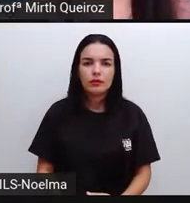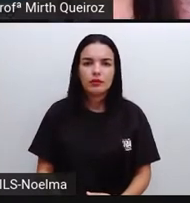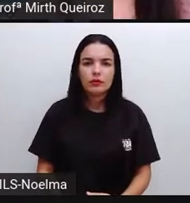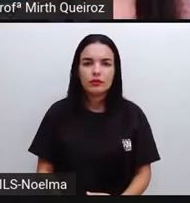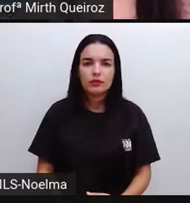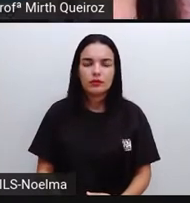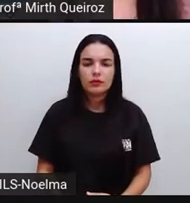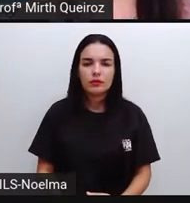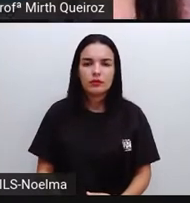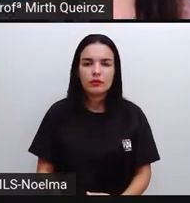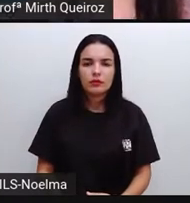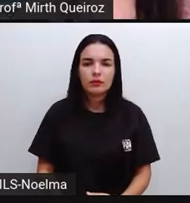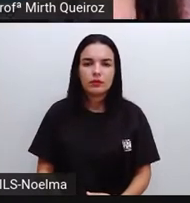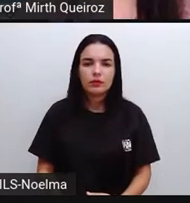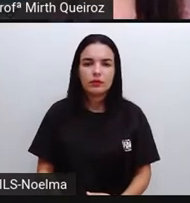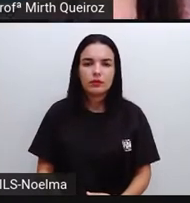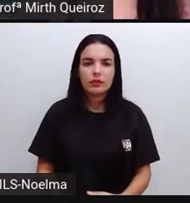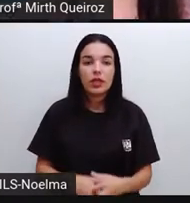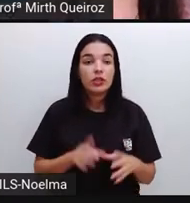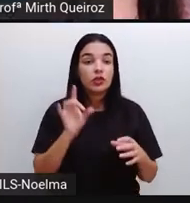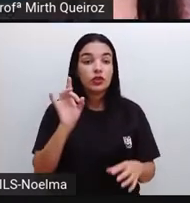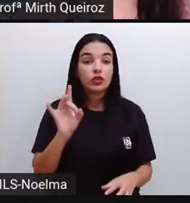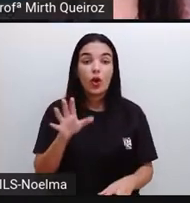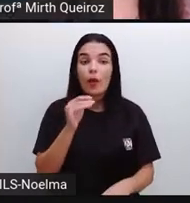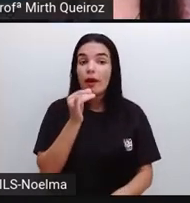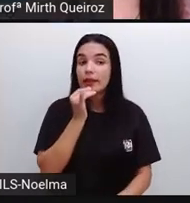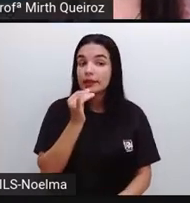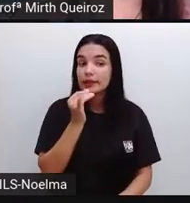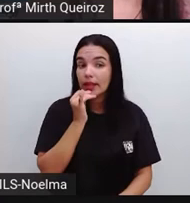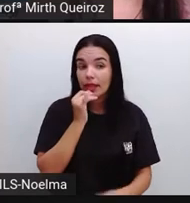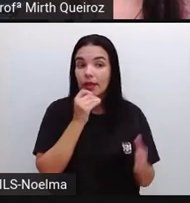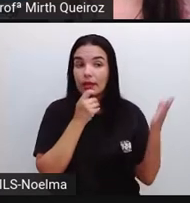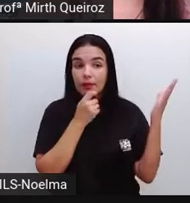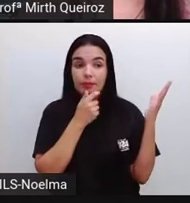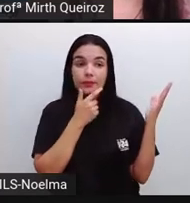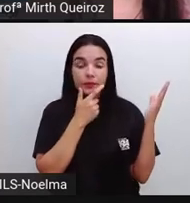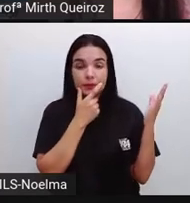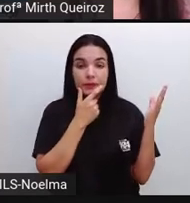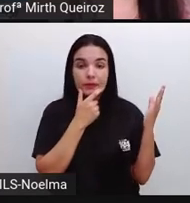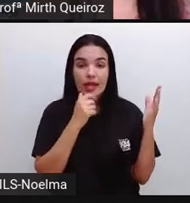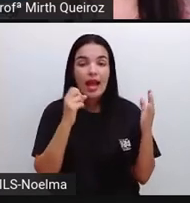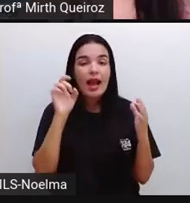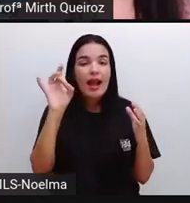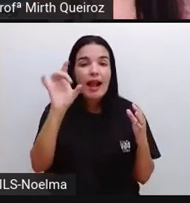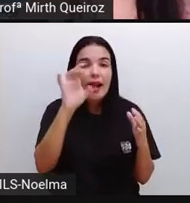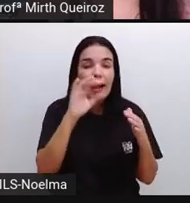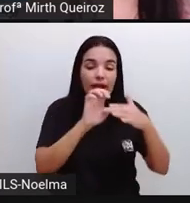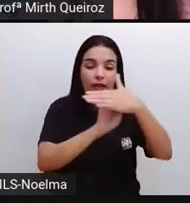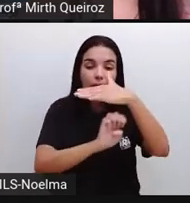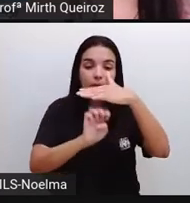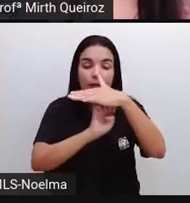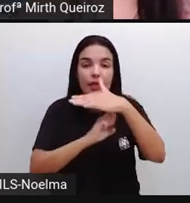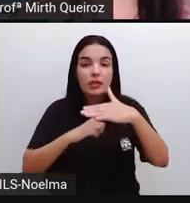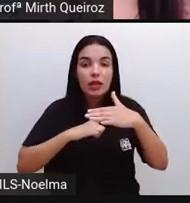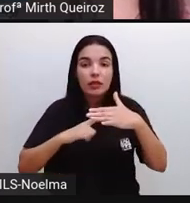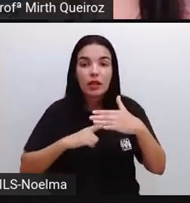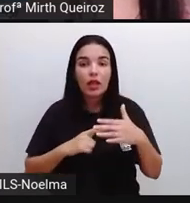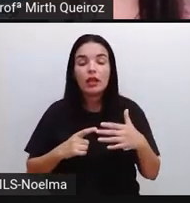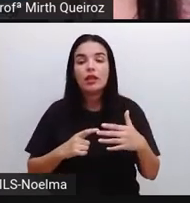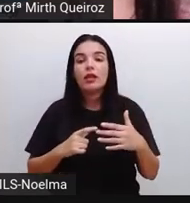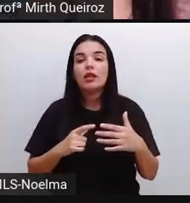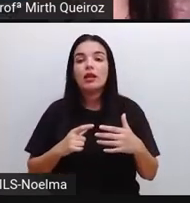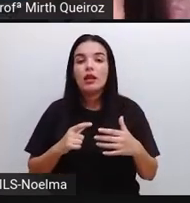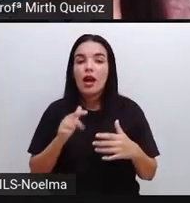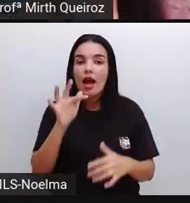Esse aqui é apenas um exemplo, né? Mas cada companhia aí tem a sua faixa de consumo. Então, de acordo